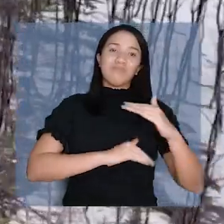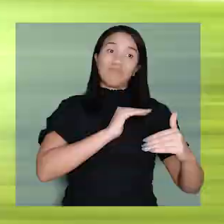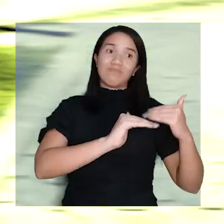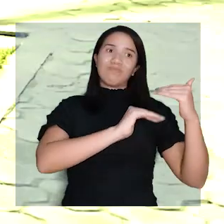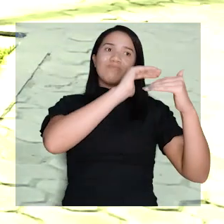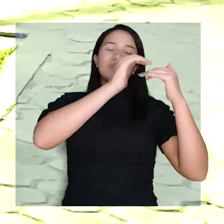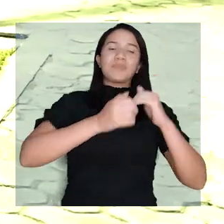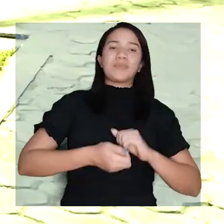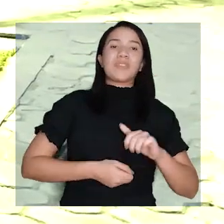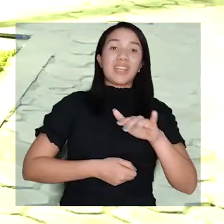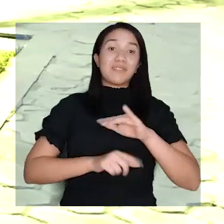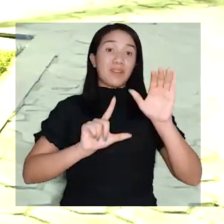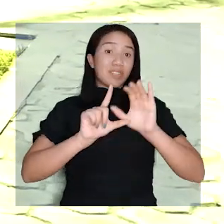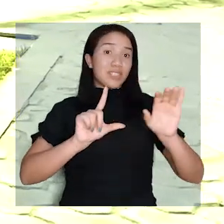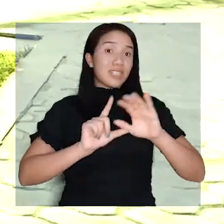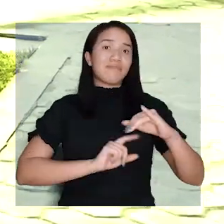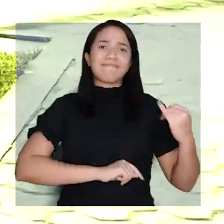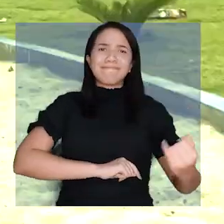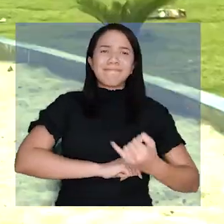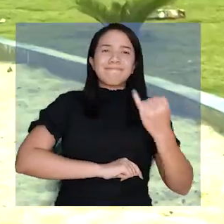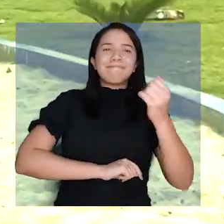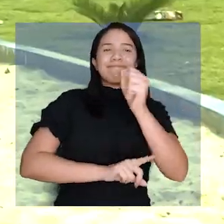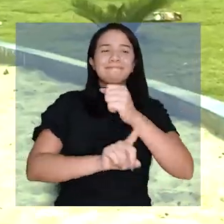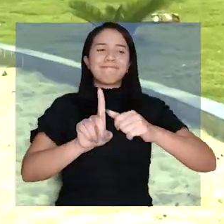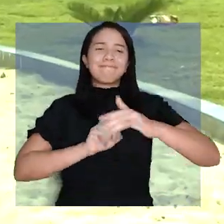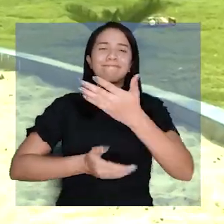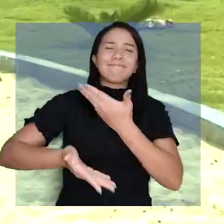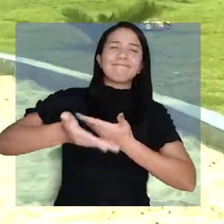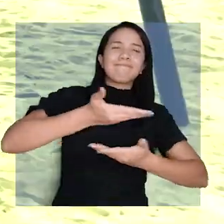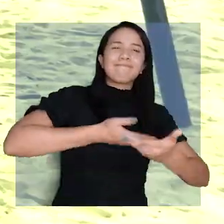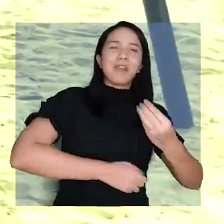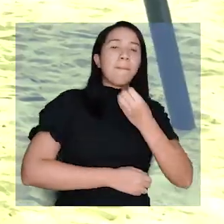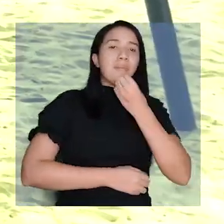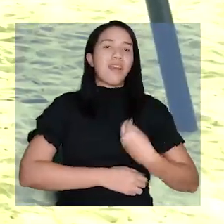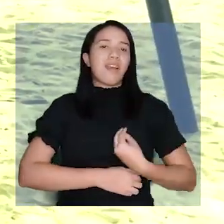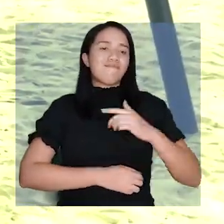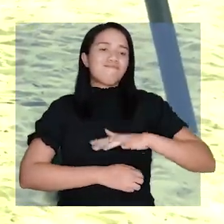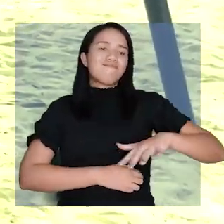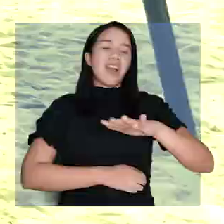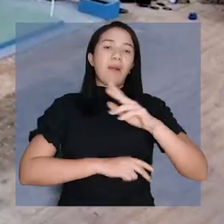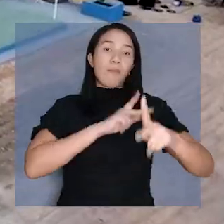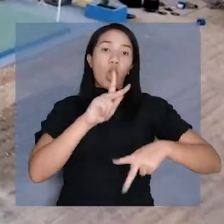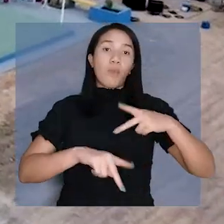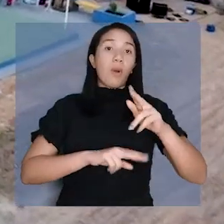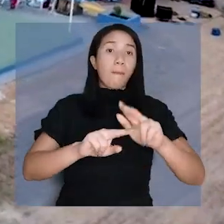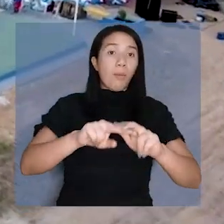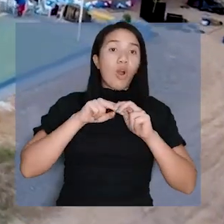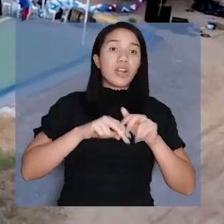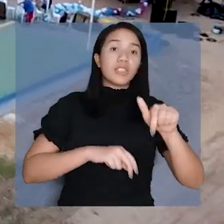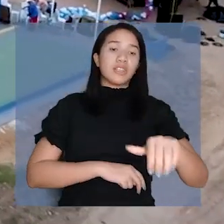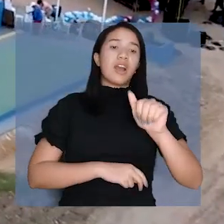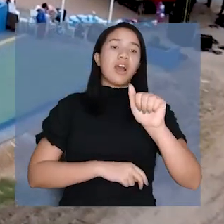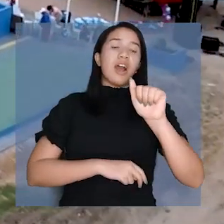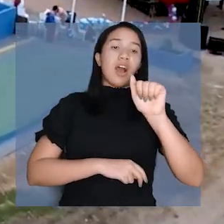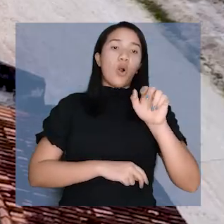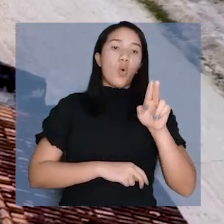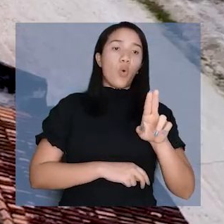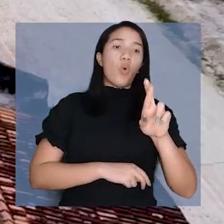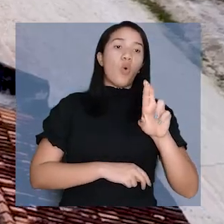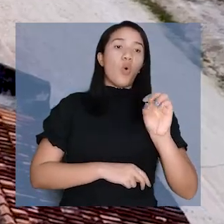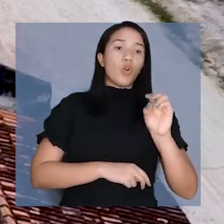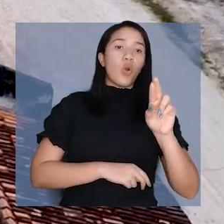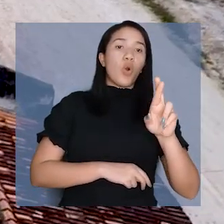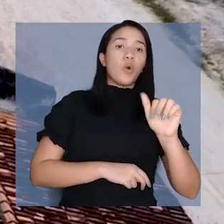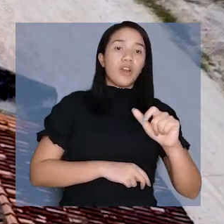região. Espaços de cidadania são importantes para a socialização e bem-estar da comunidade. Por isso, na Vila Fátima, em Aurora do